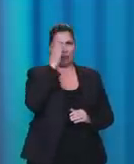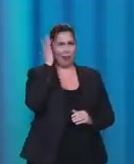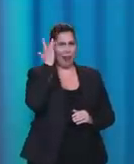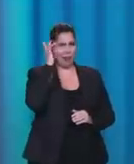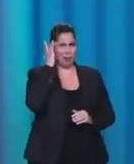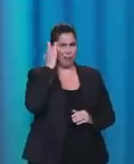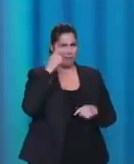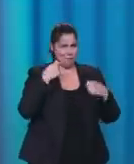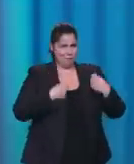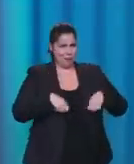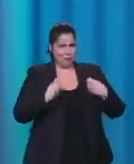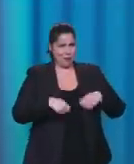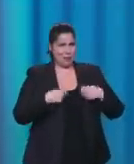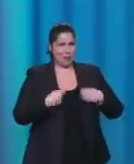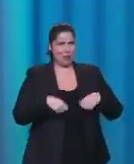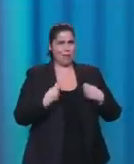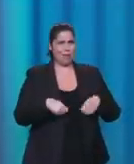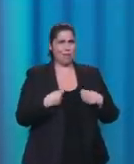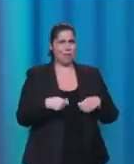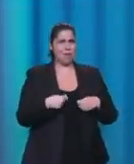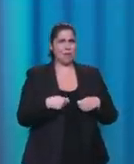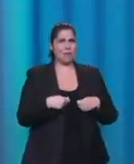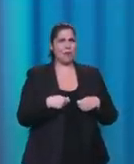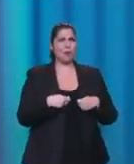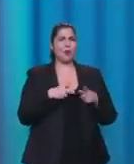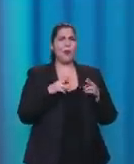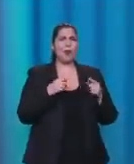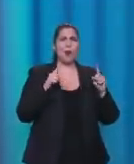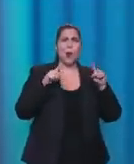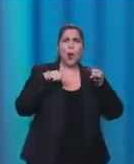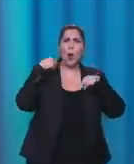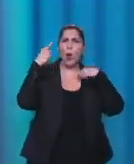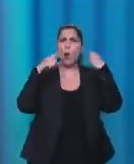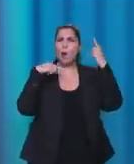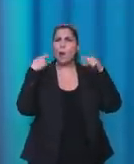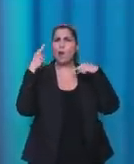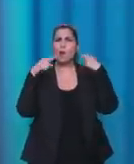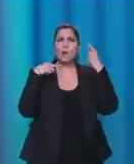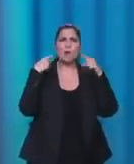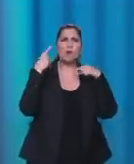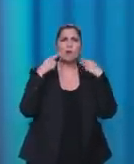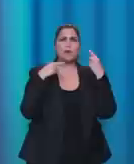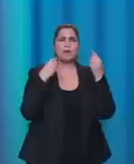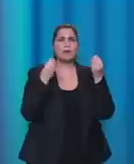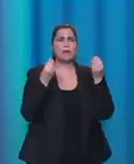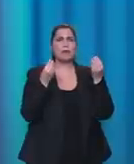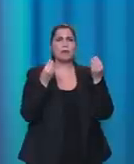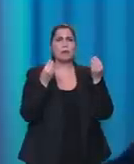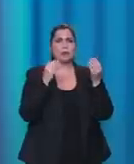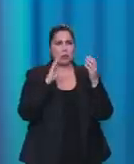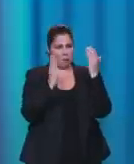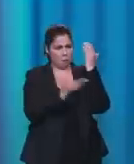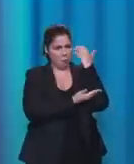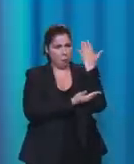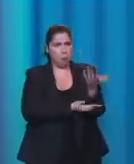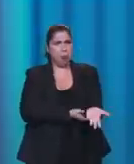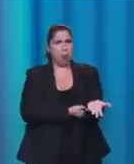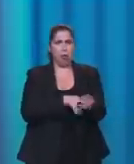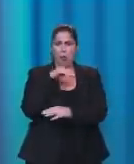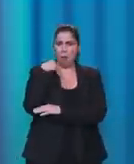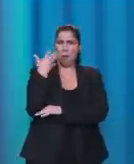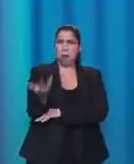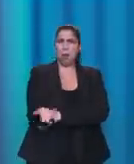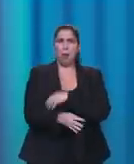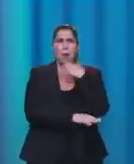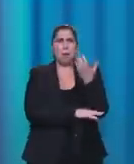necessário continuar a loucura do desmatamento irresponsável